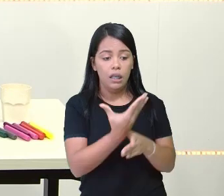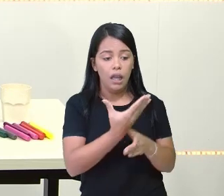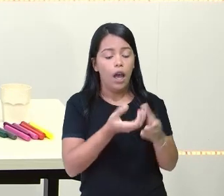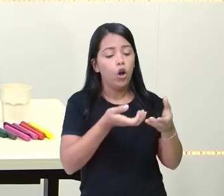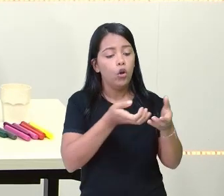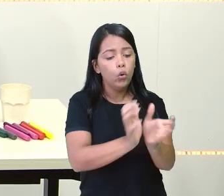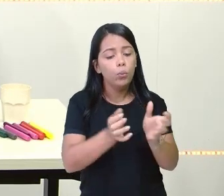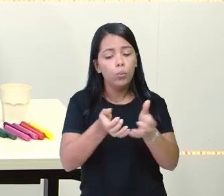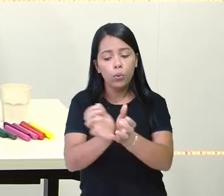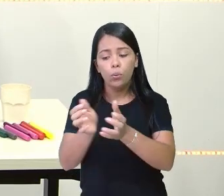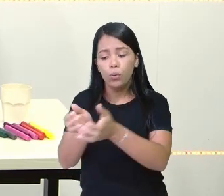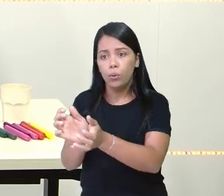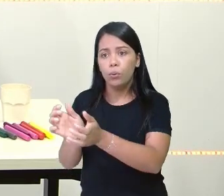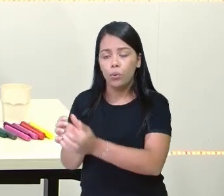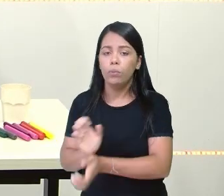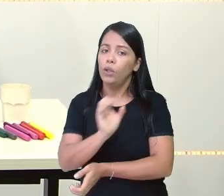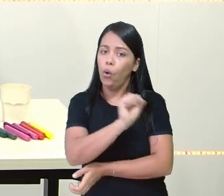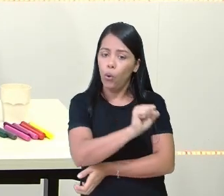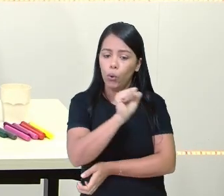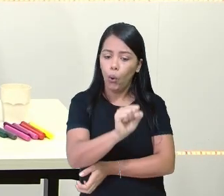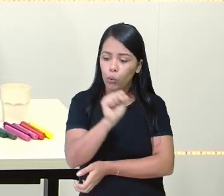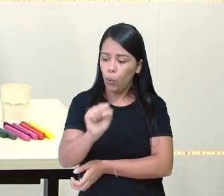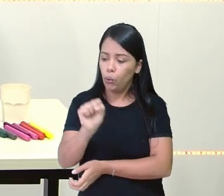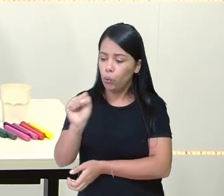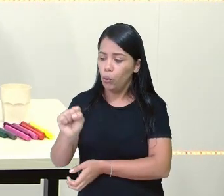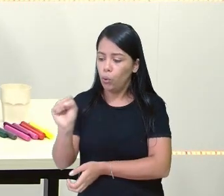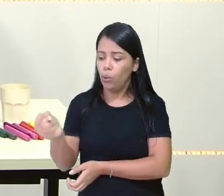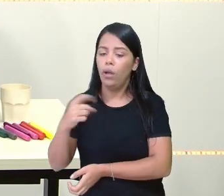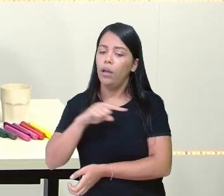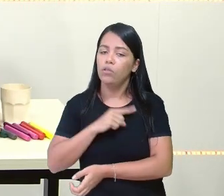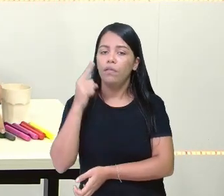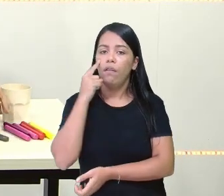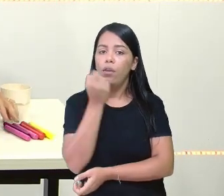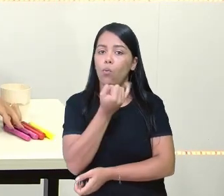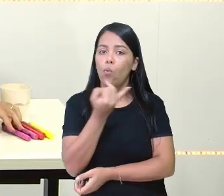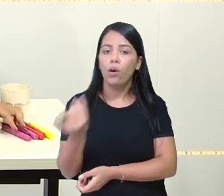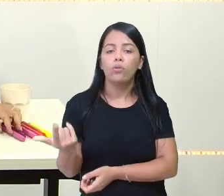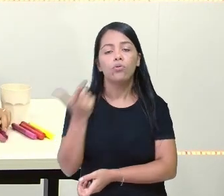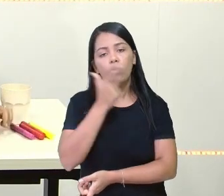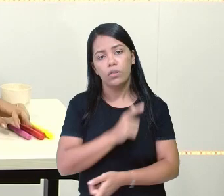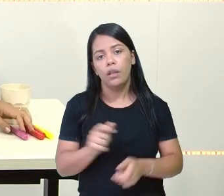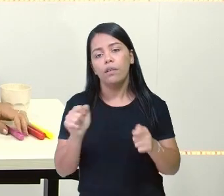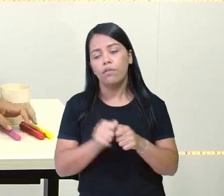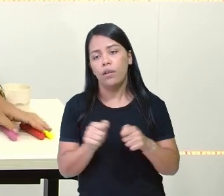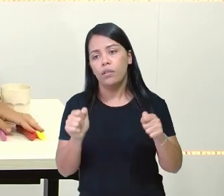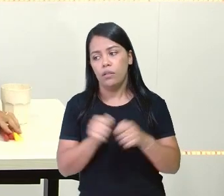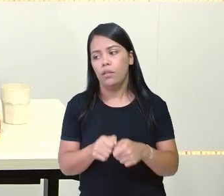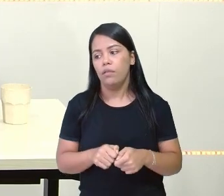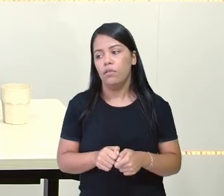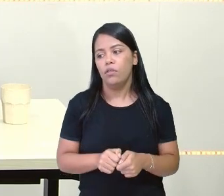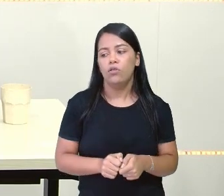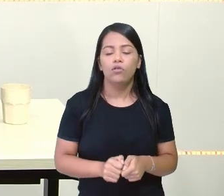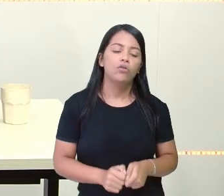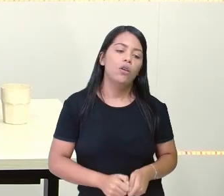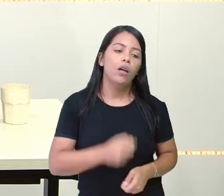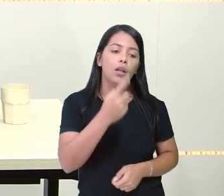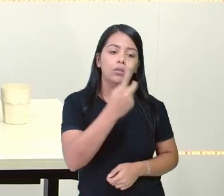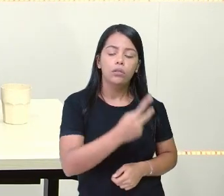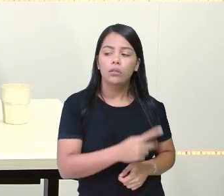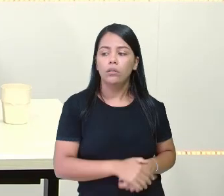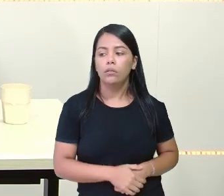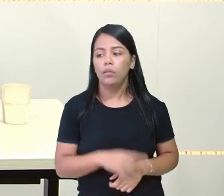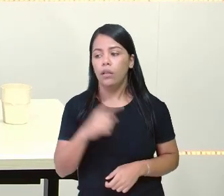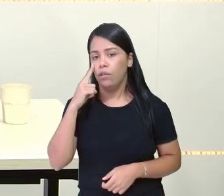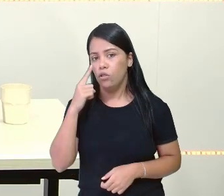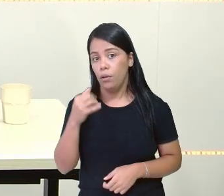assim você vai descobrir quantos pacotes é possível formar. Dois, quatro, seis, oito. Então, aqui eu já teria